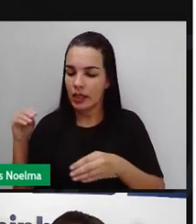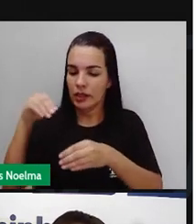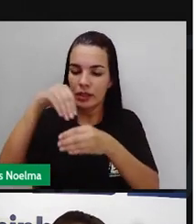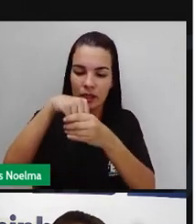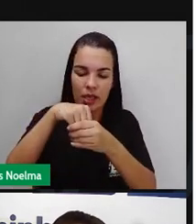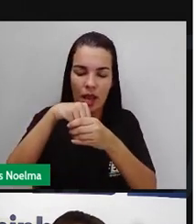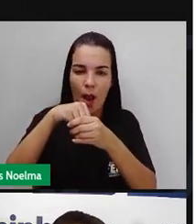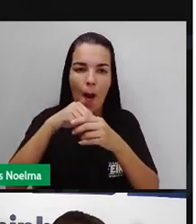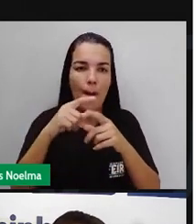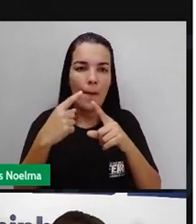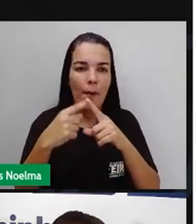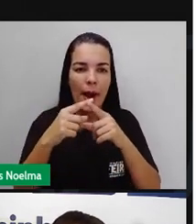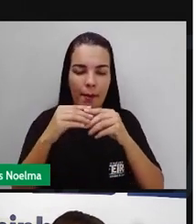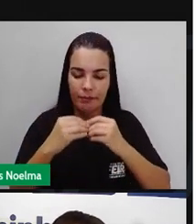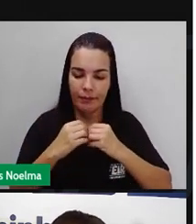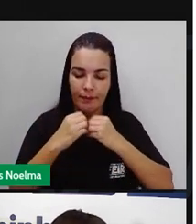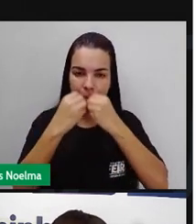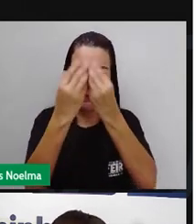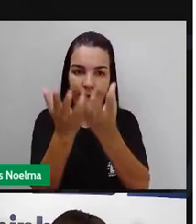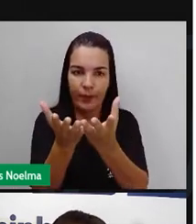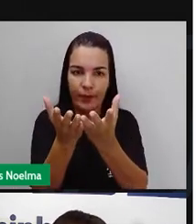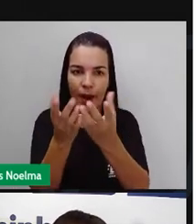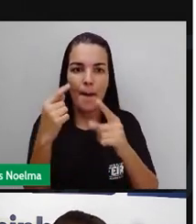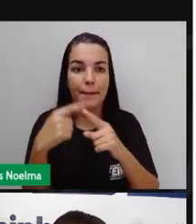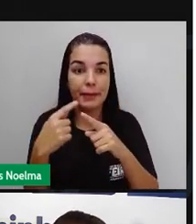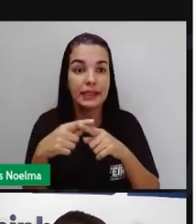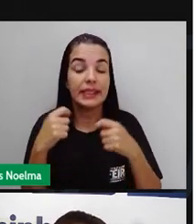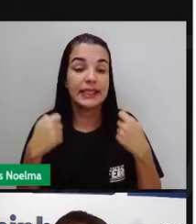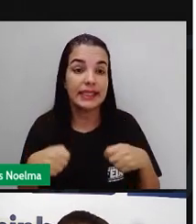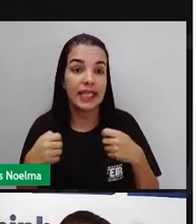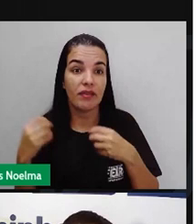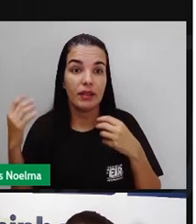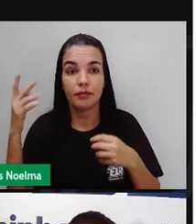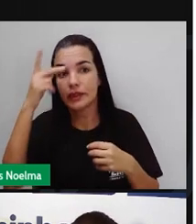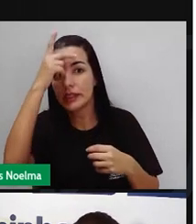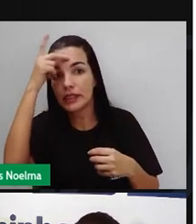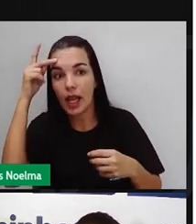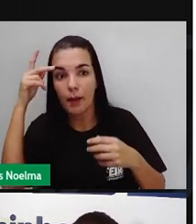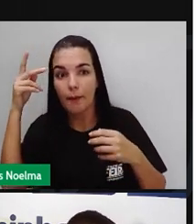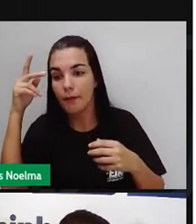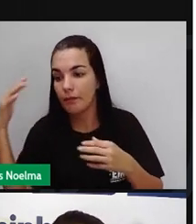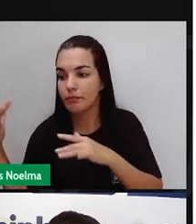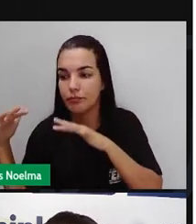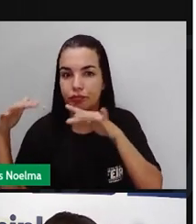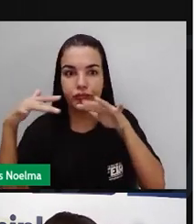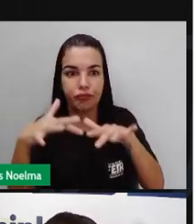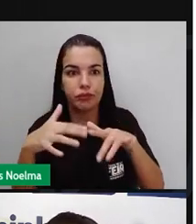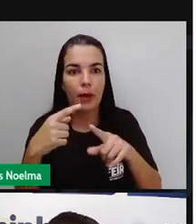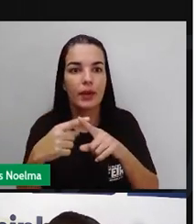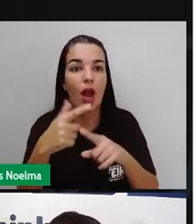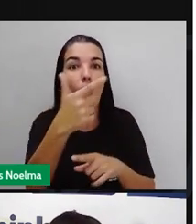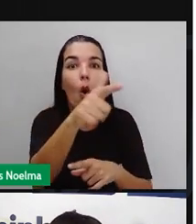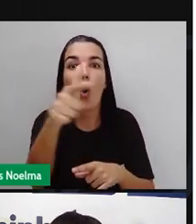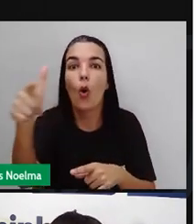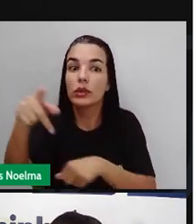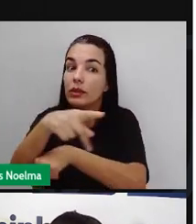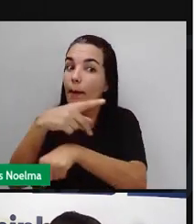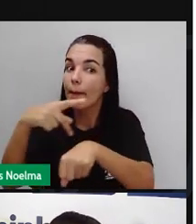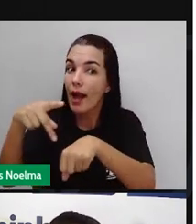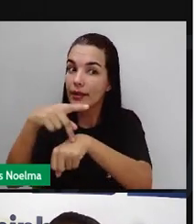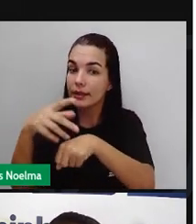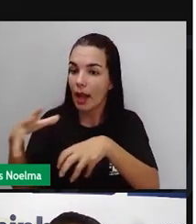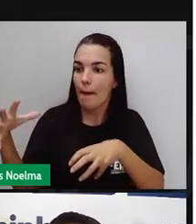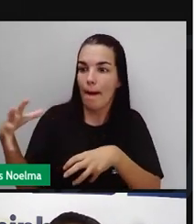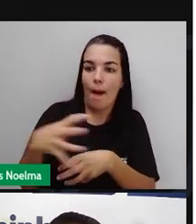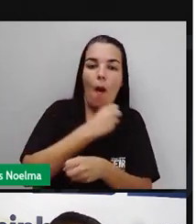entregar então era preciso que povoar aquela região para que outras pessoas não entrassem não invadissem aquele